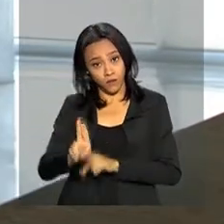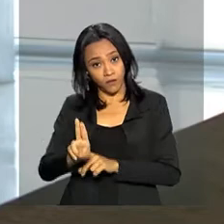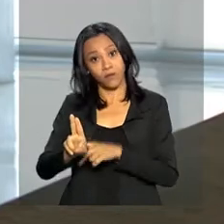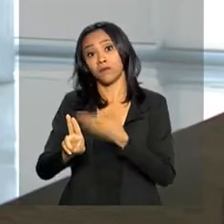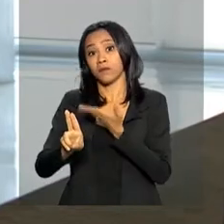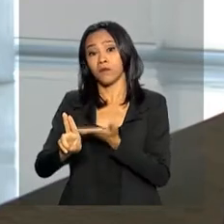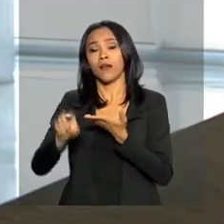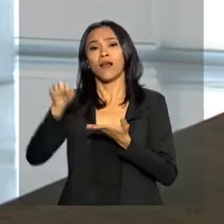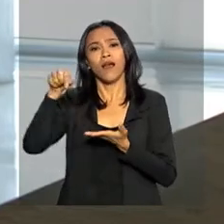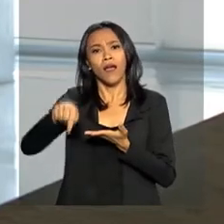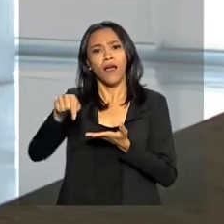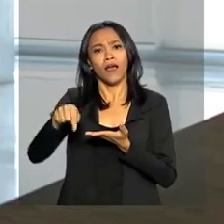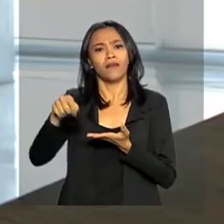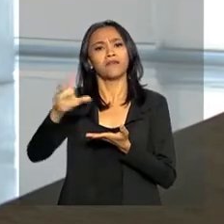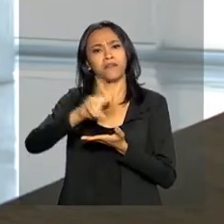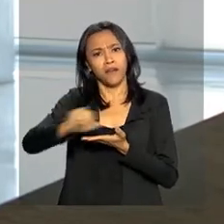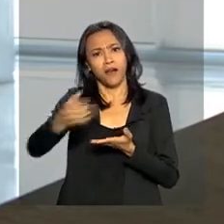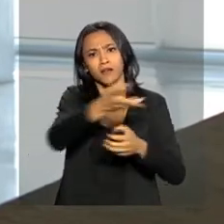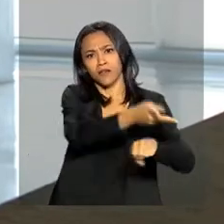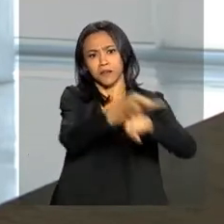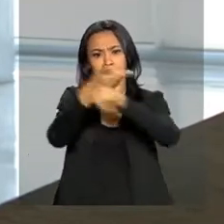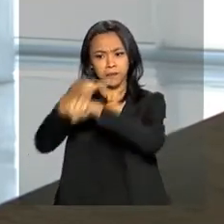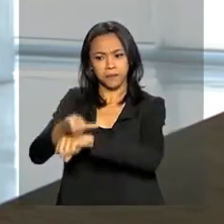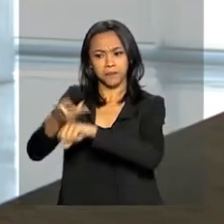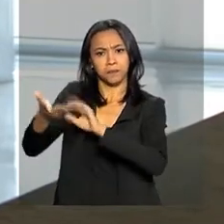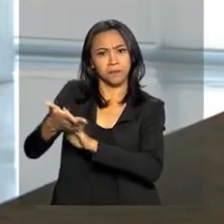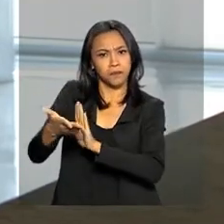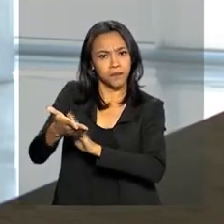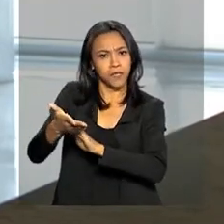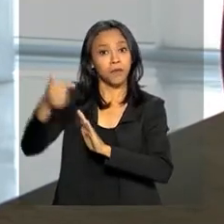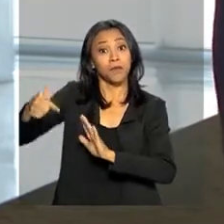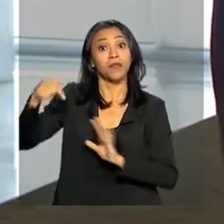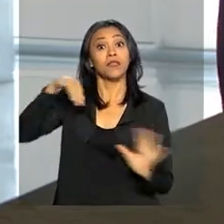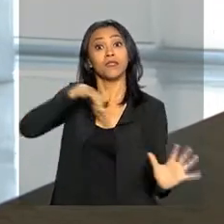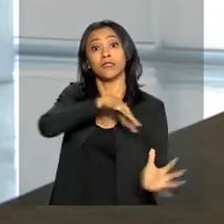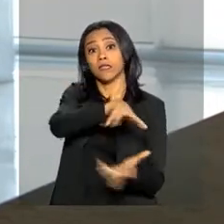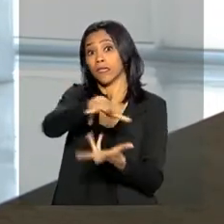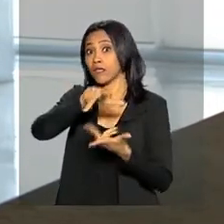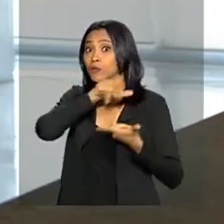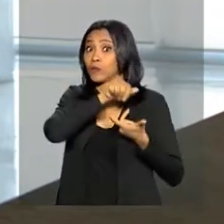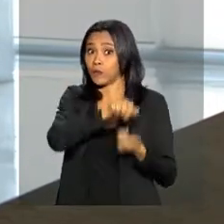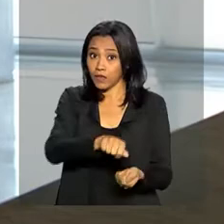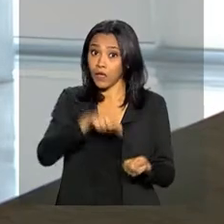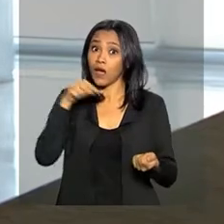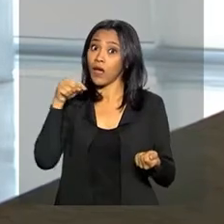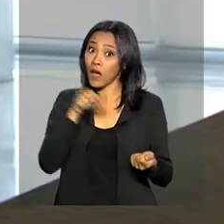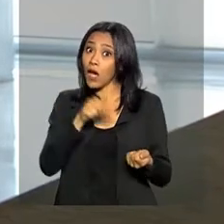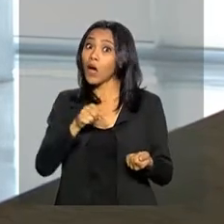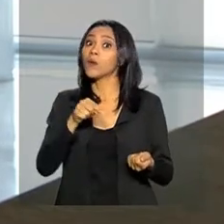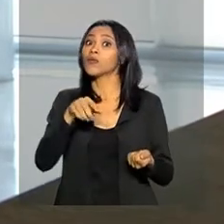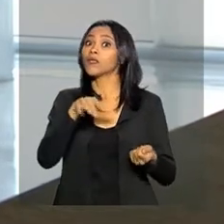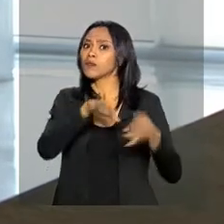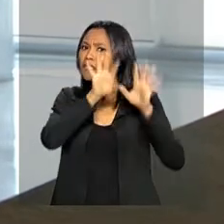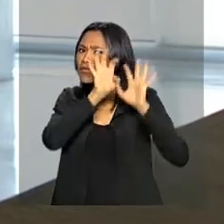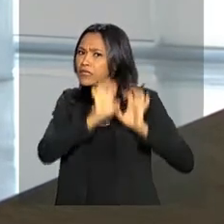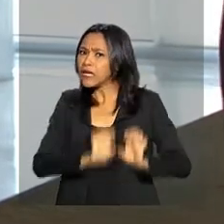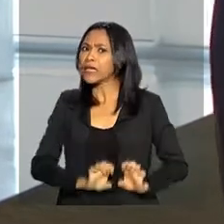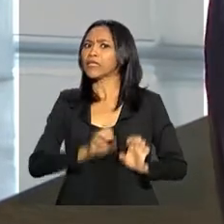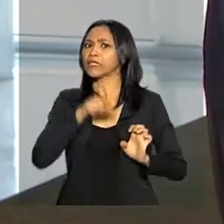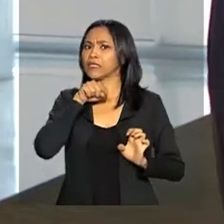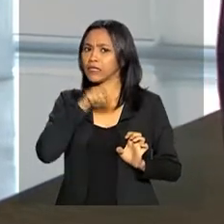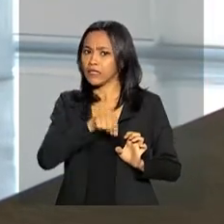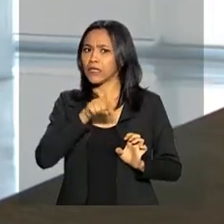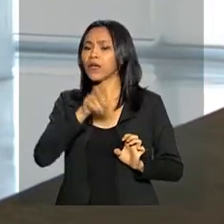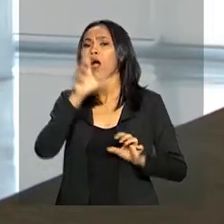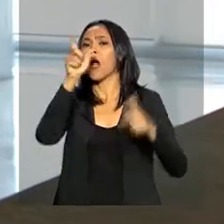você falou, ele vai ser agraciado com o Prêmio Internacional da Sociedade de Integridade e Ética Corporativa, que tem